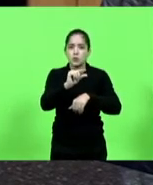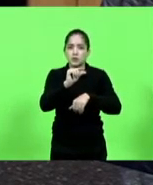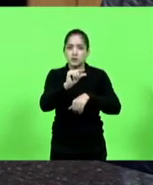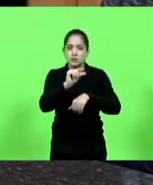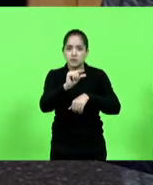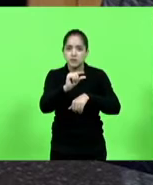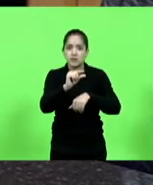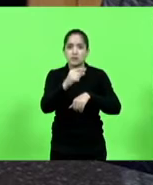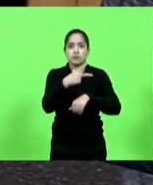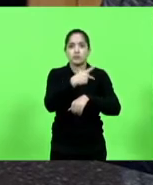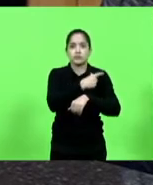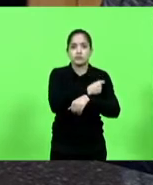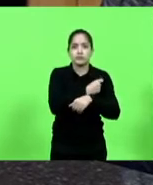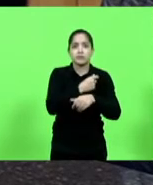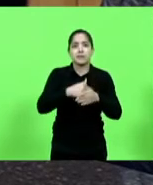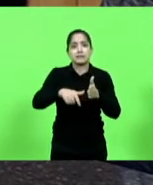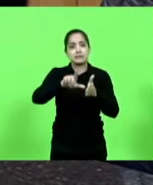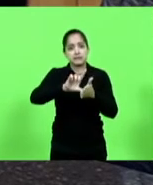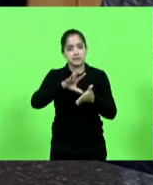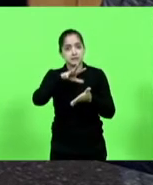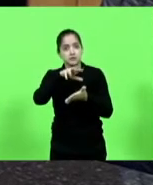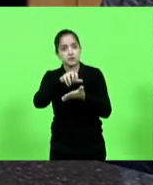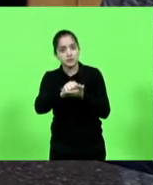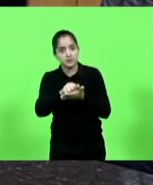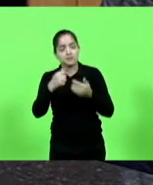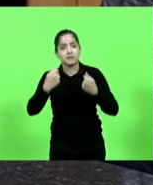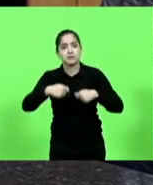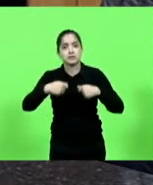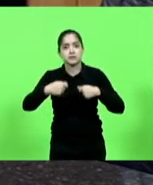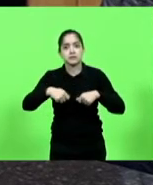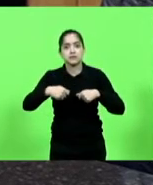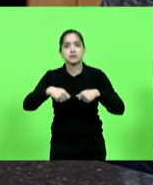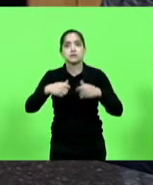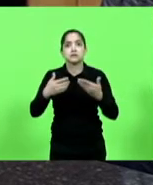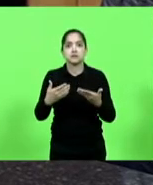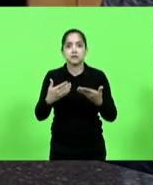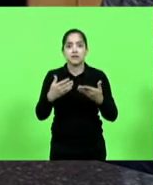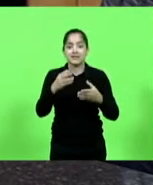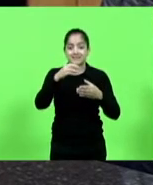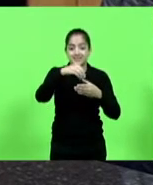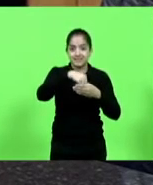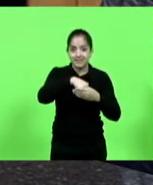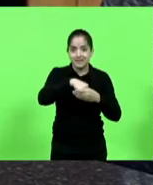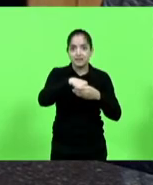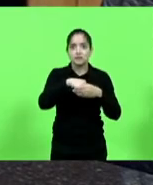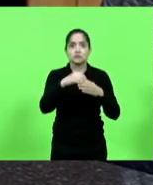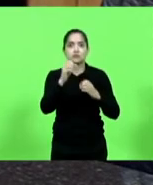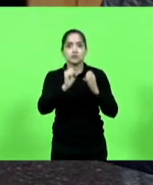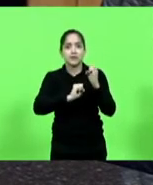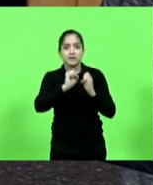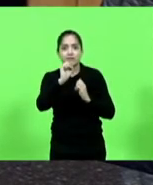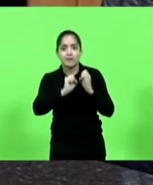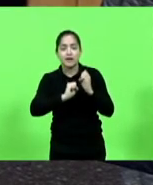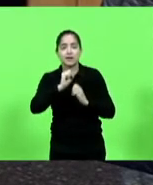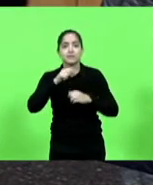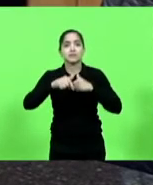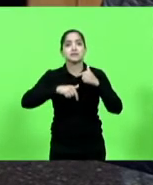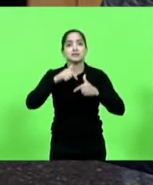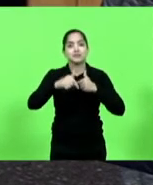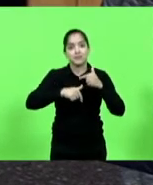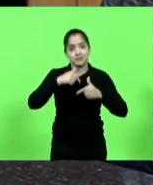site e esses trabalhadores estão dentro de uma fábrica nesses horários tem ainda estas dificuldades